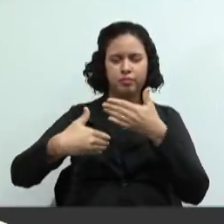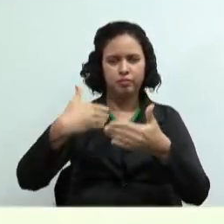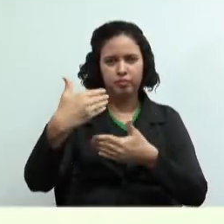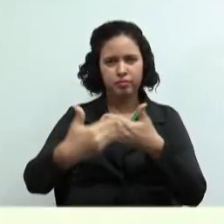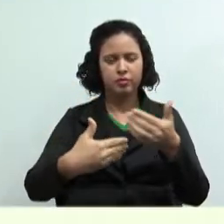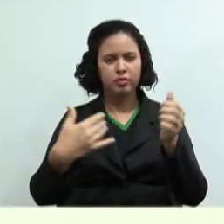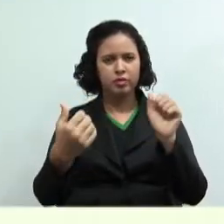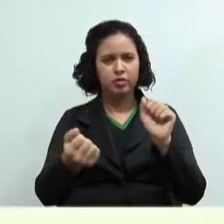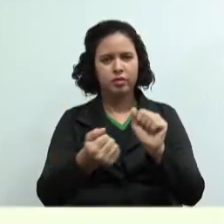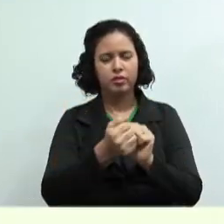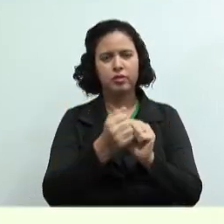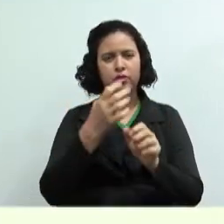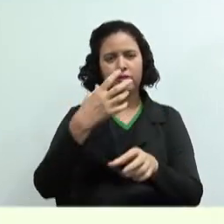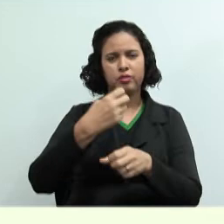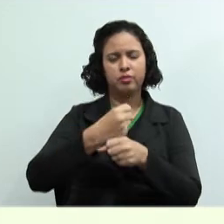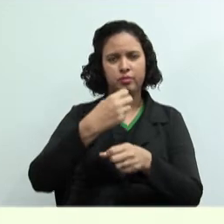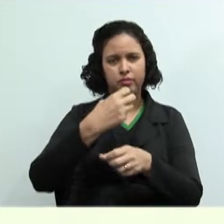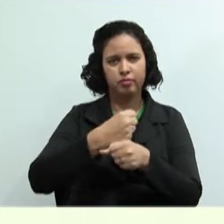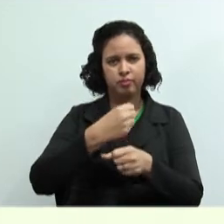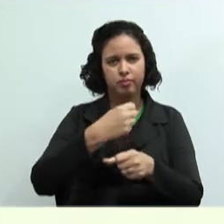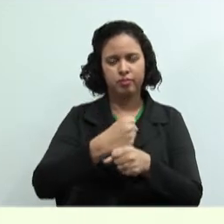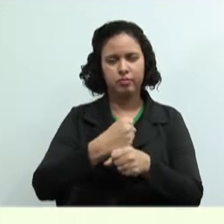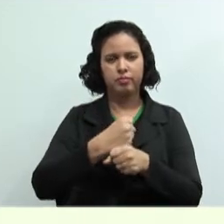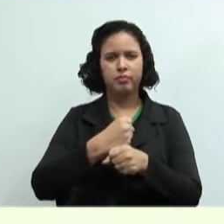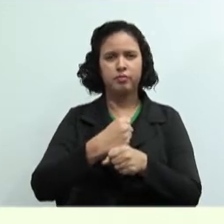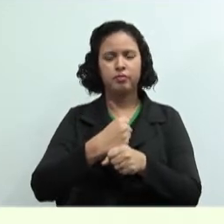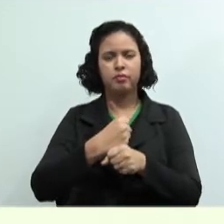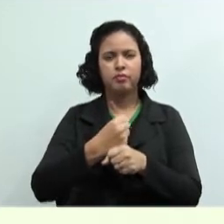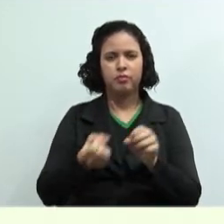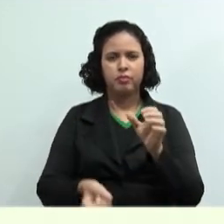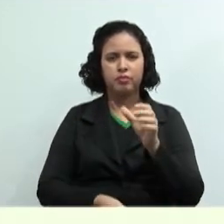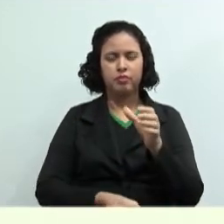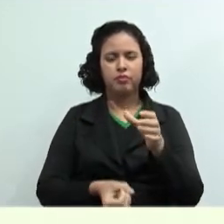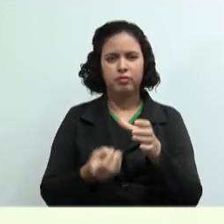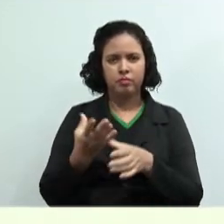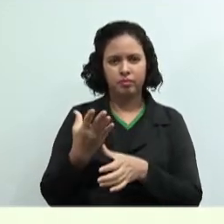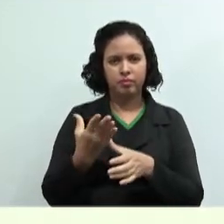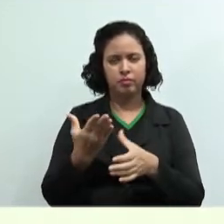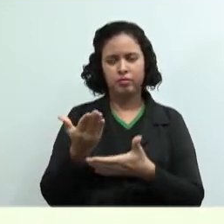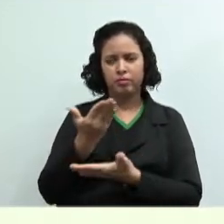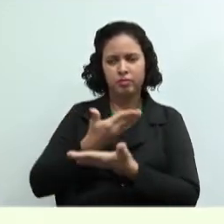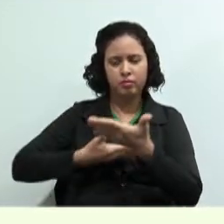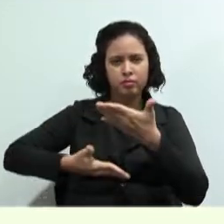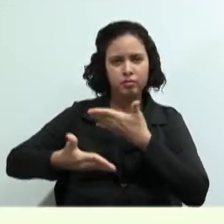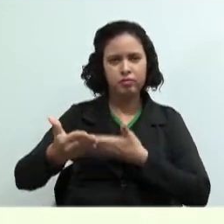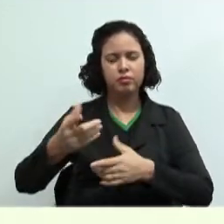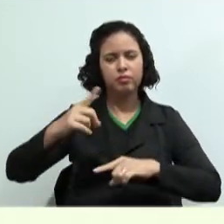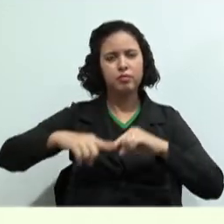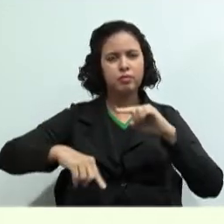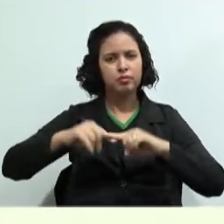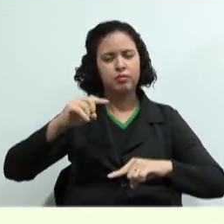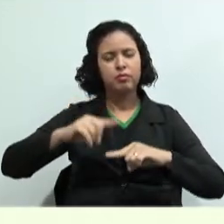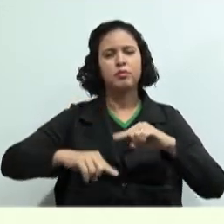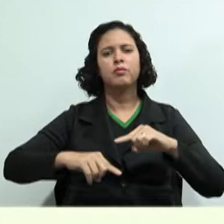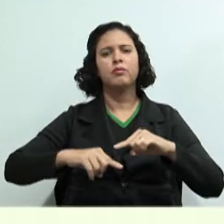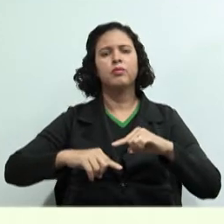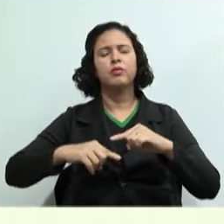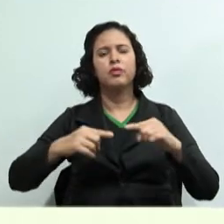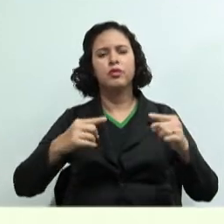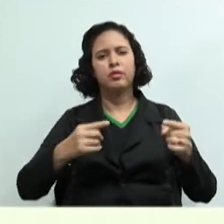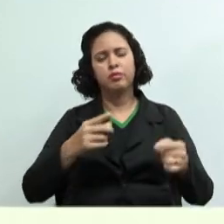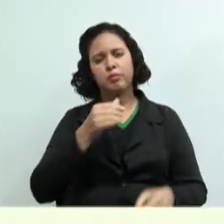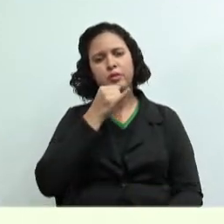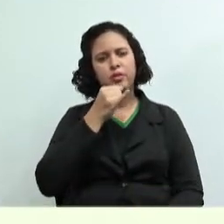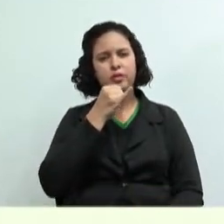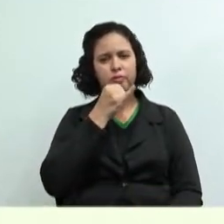com a contabilidade, durante o período mercantilista, surgiu a troca de produtos excedentes. Nesta época, se a dona